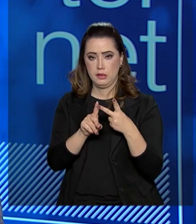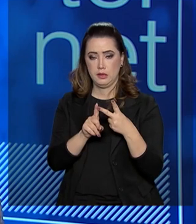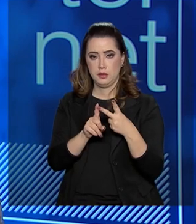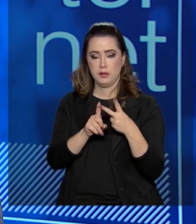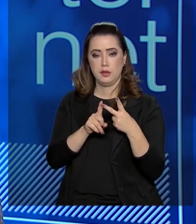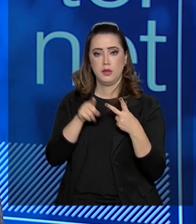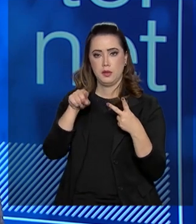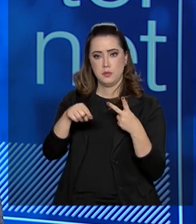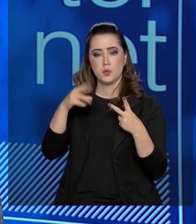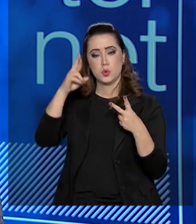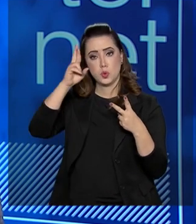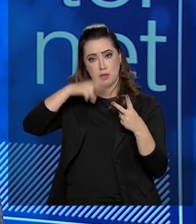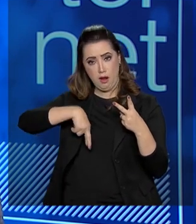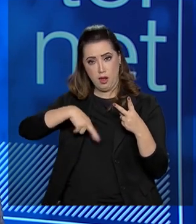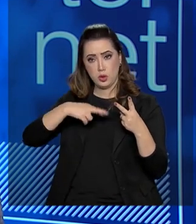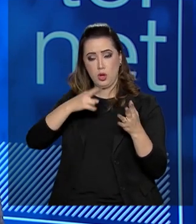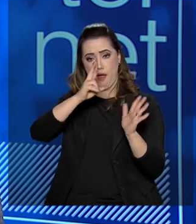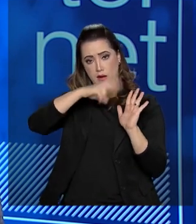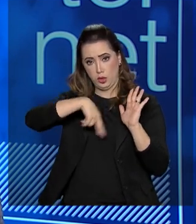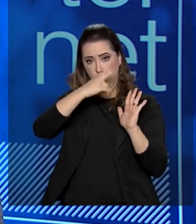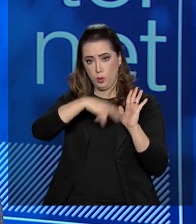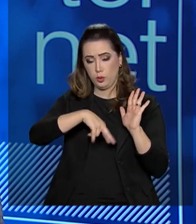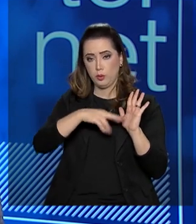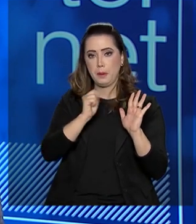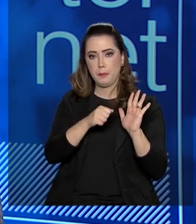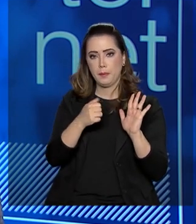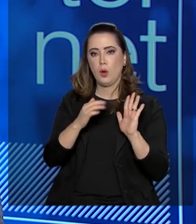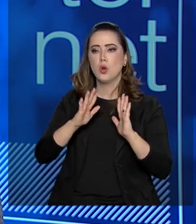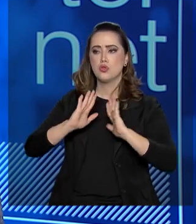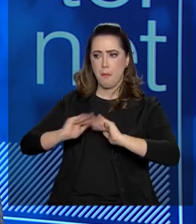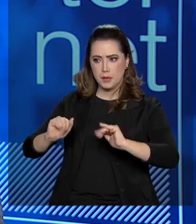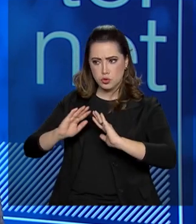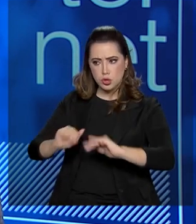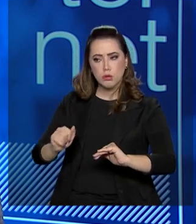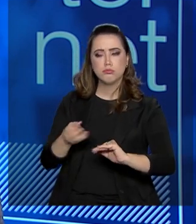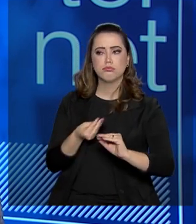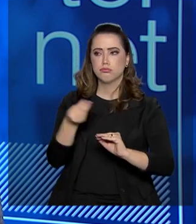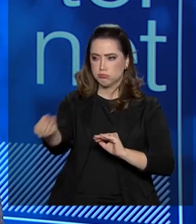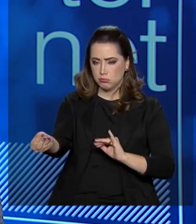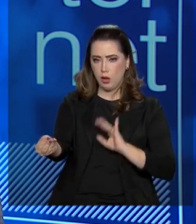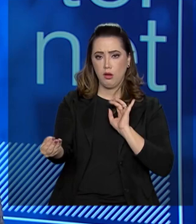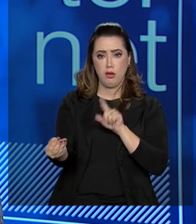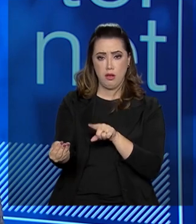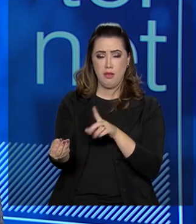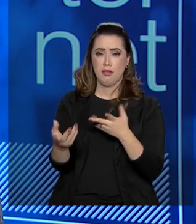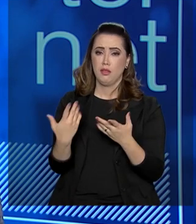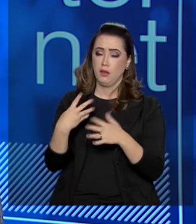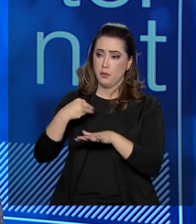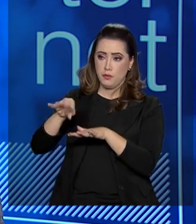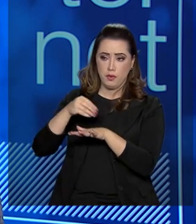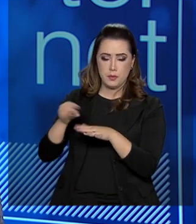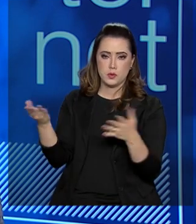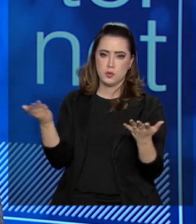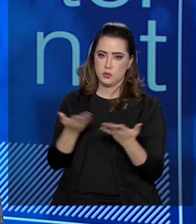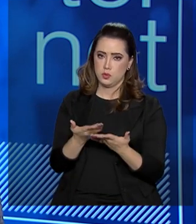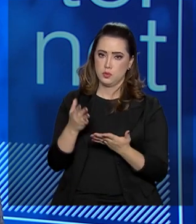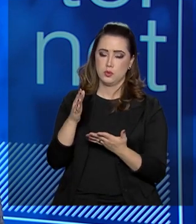dos relatórios, que podem ser pedidos. Nós temos hoje informações com a garantia da informação,